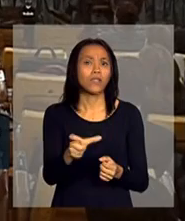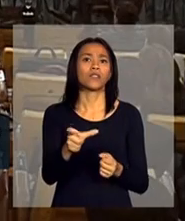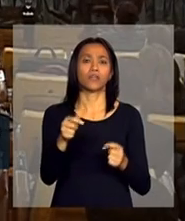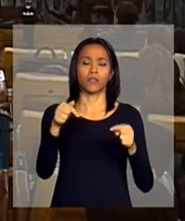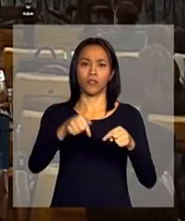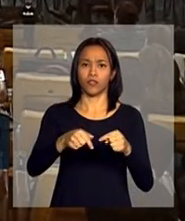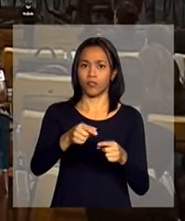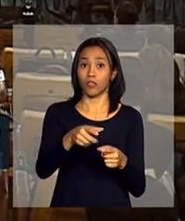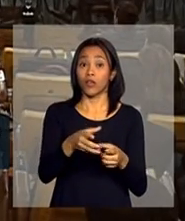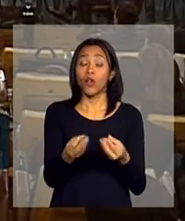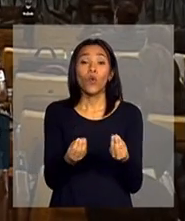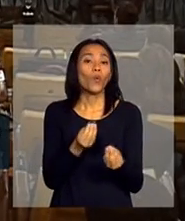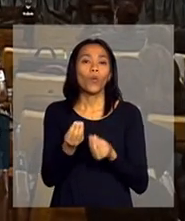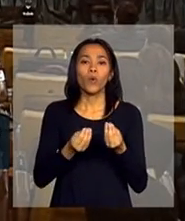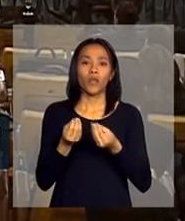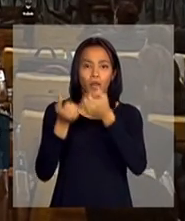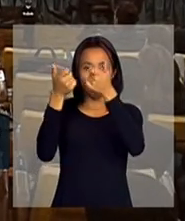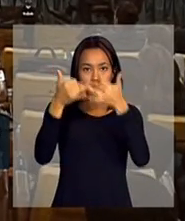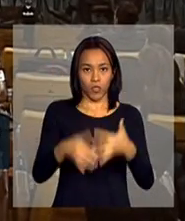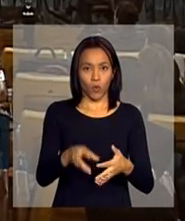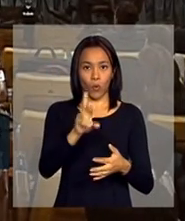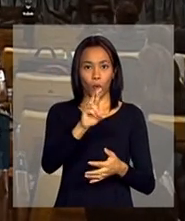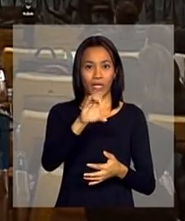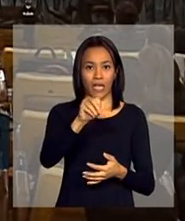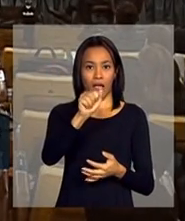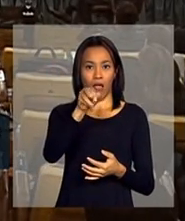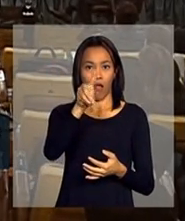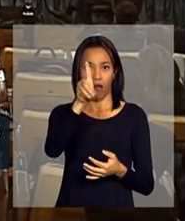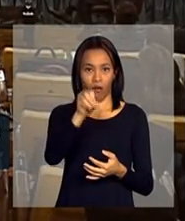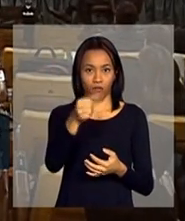vista do que o Ricardo gosta de chamar os heróis.